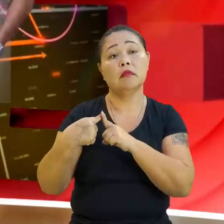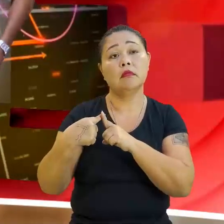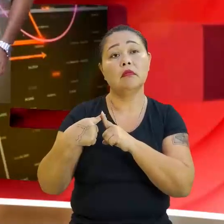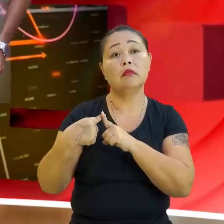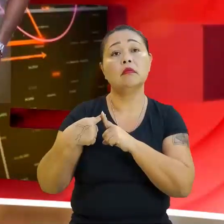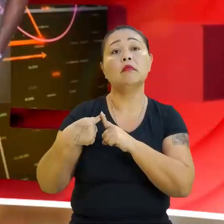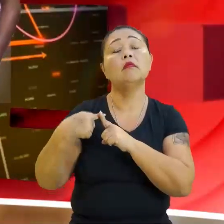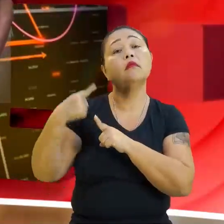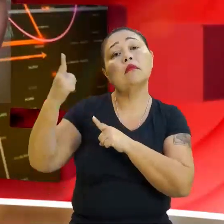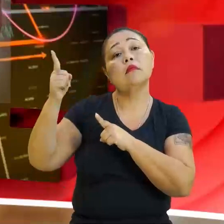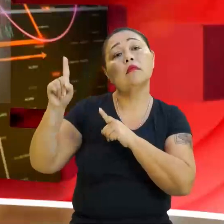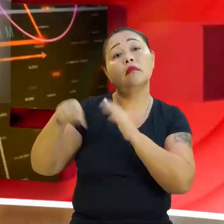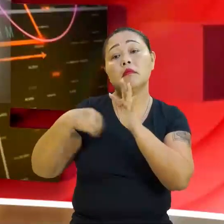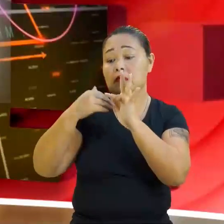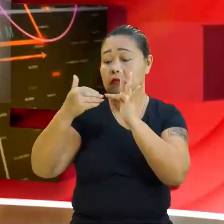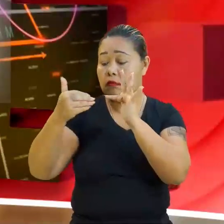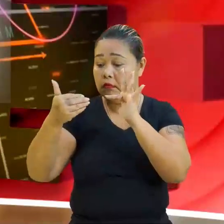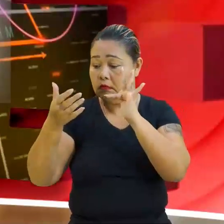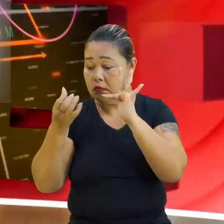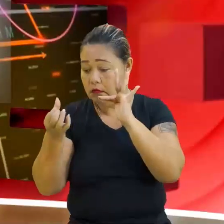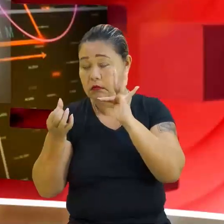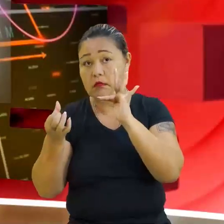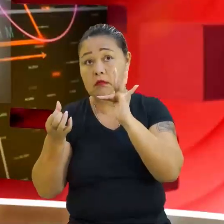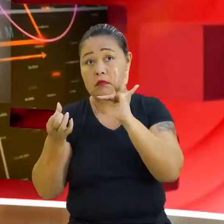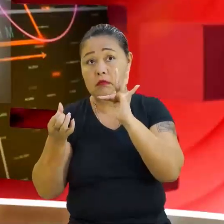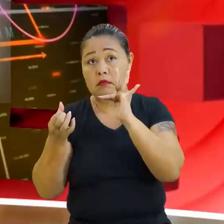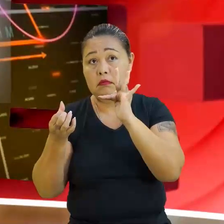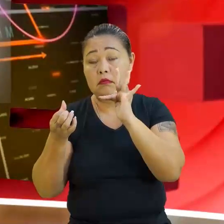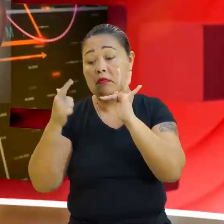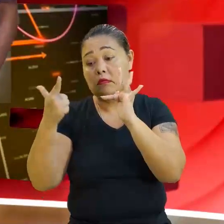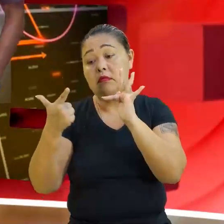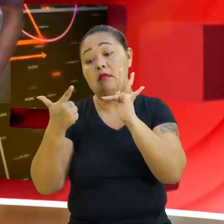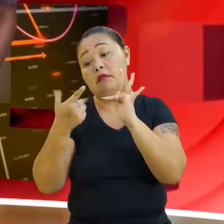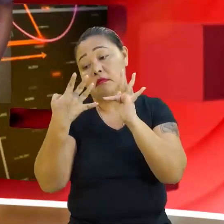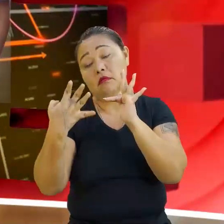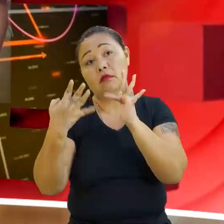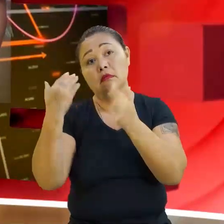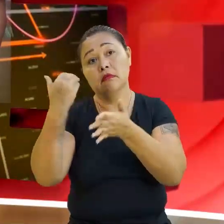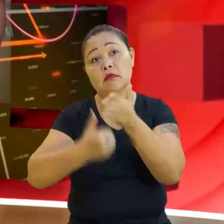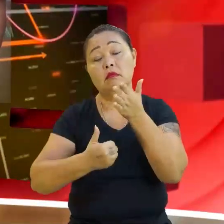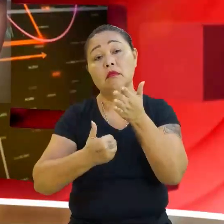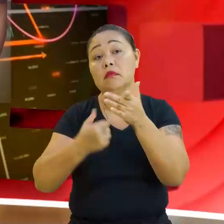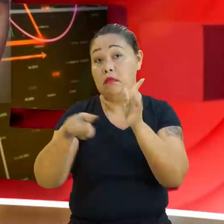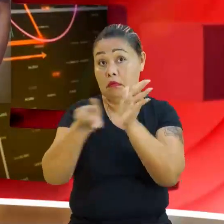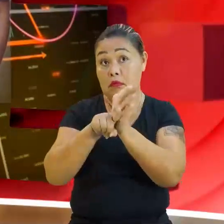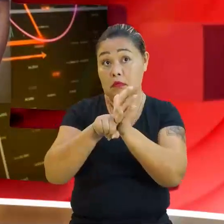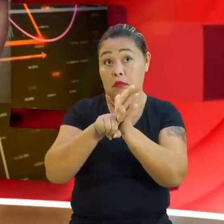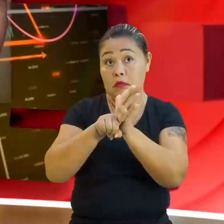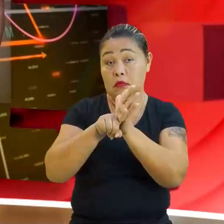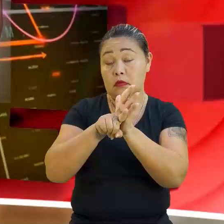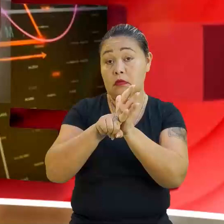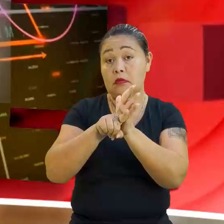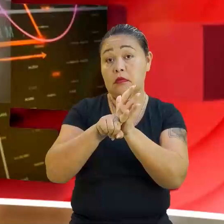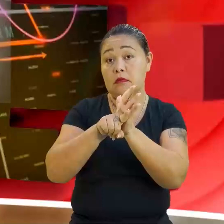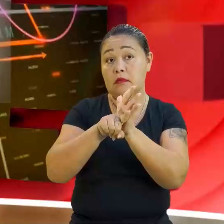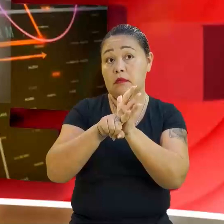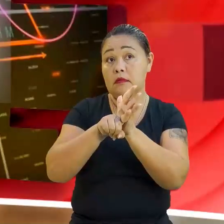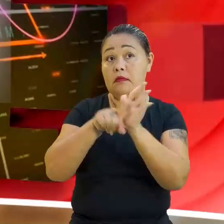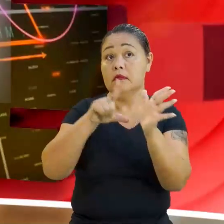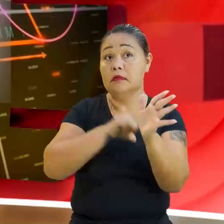aqui. Beleza. Agora, se eu colocar um valor maior que 5, por exemplo, 6. 6. 4 vezes 6. 24. 24 negativo, né? 24 negativo, eu